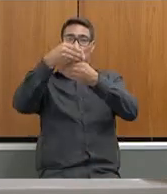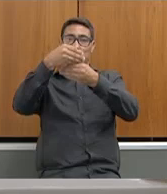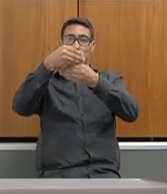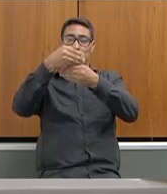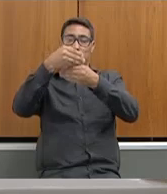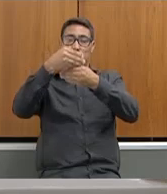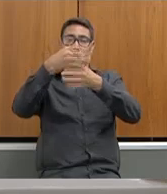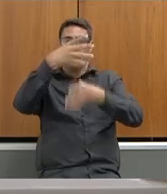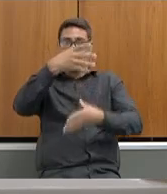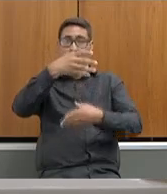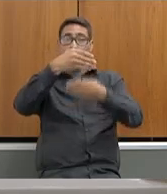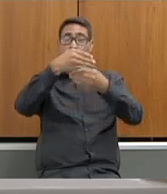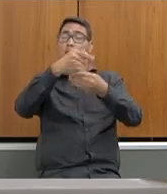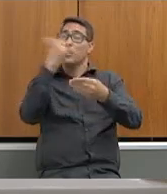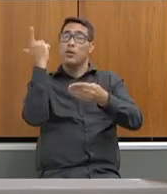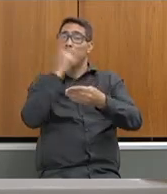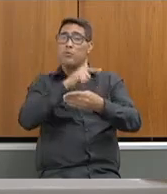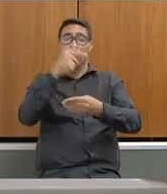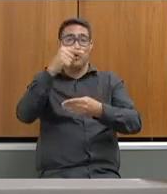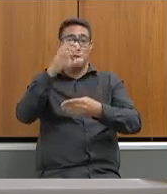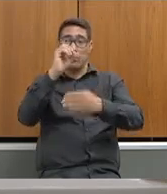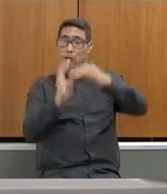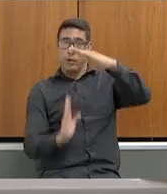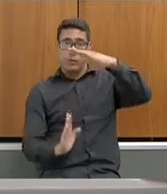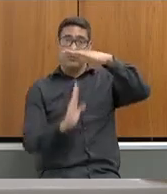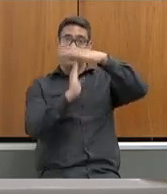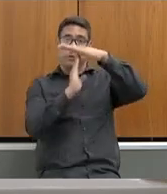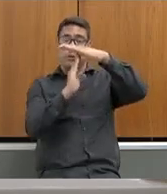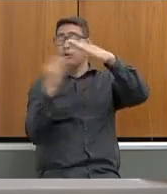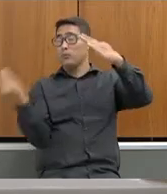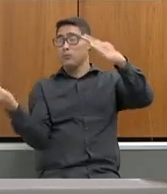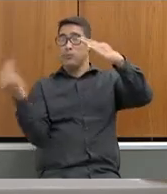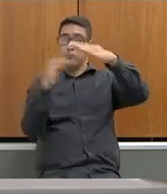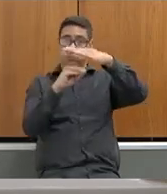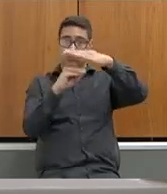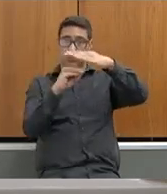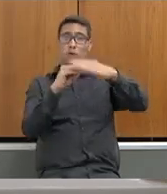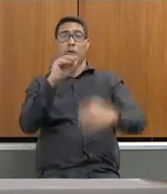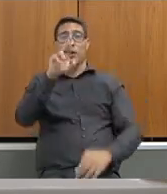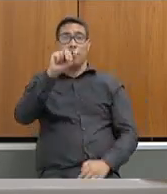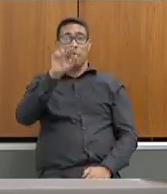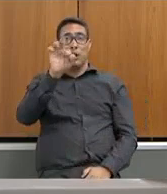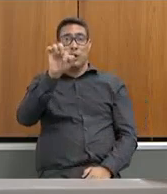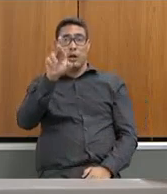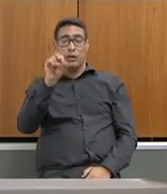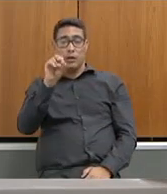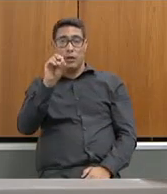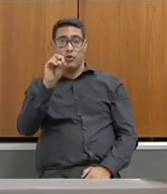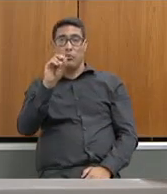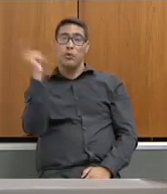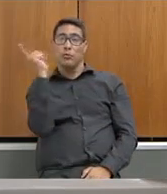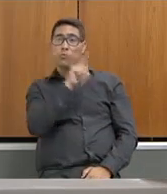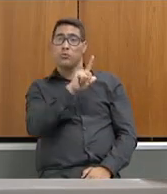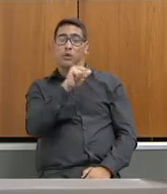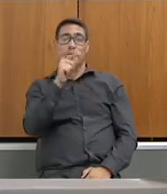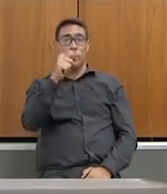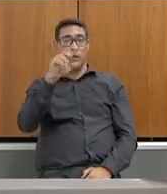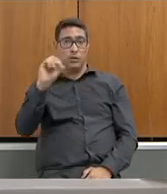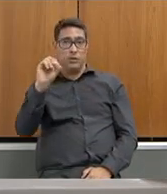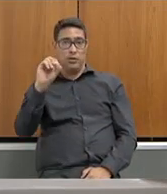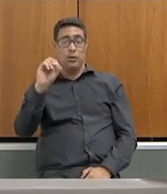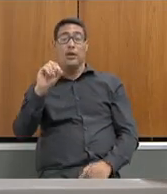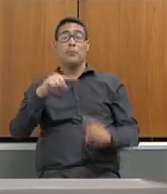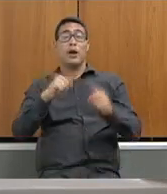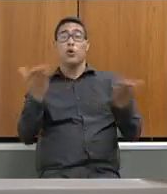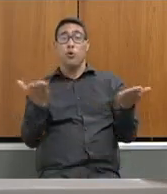não atingiu 70%, colocamos o rateio para chegarmos aos 70%. Nós já ultrapassamos os 70%. Então, nós estamos, hoje,